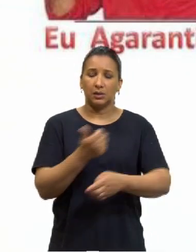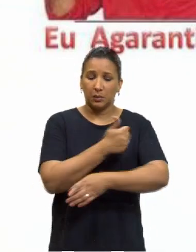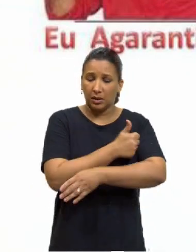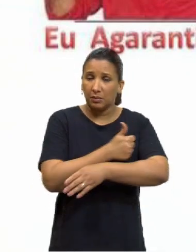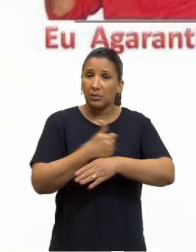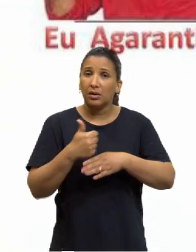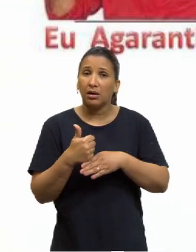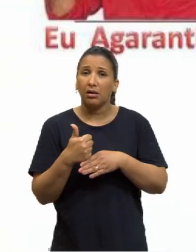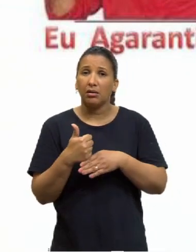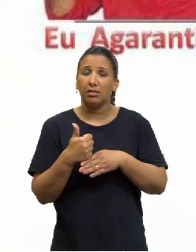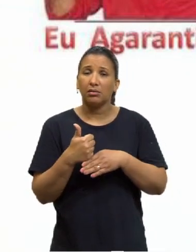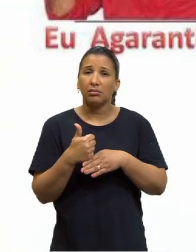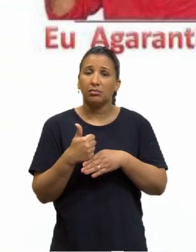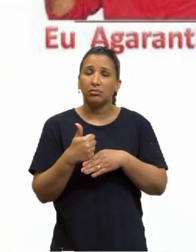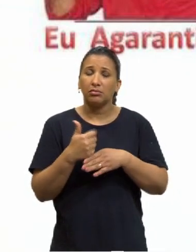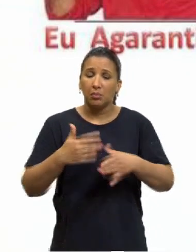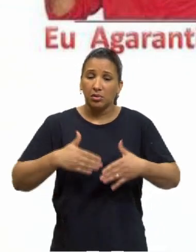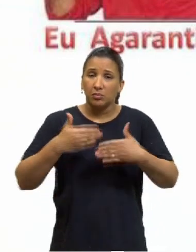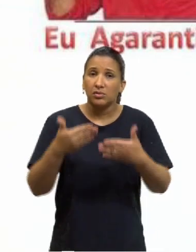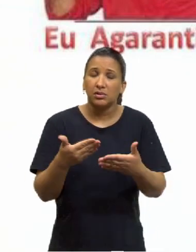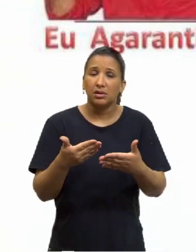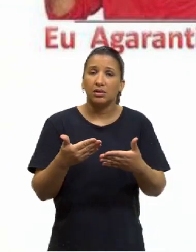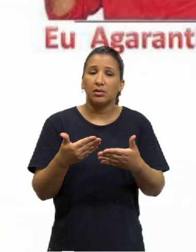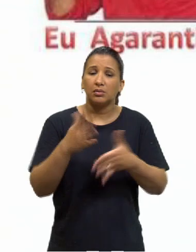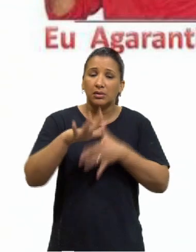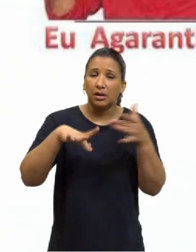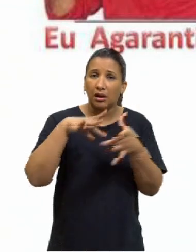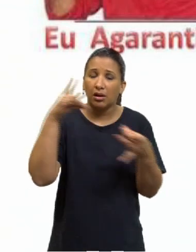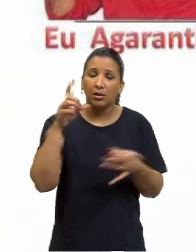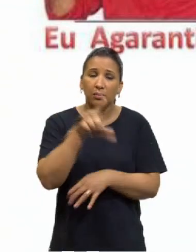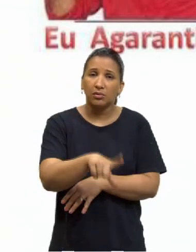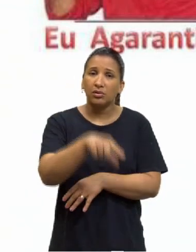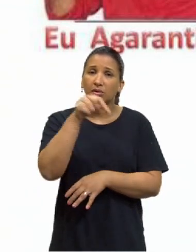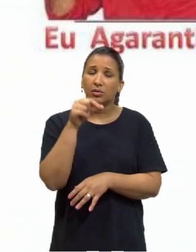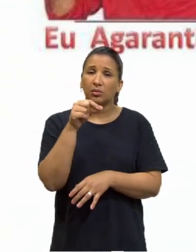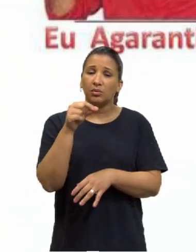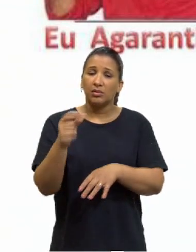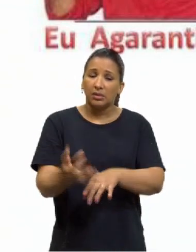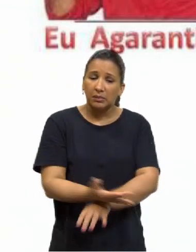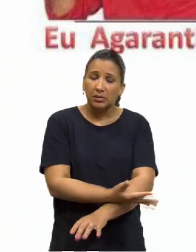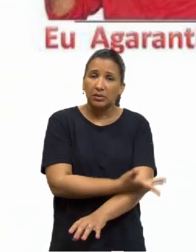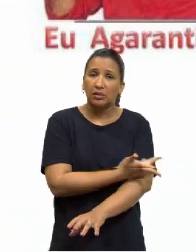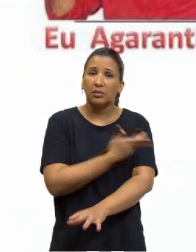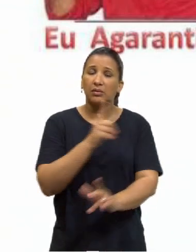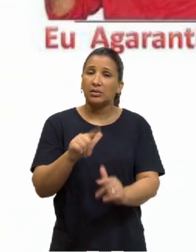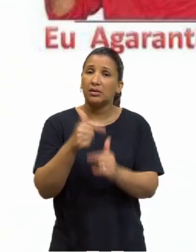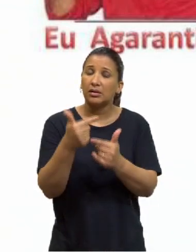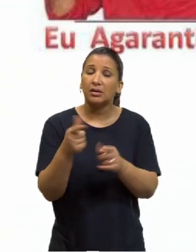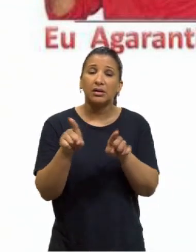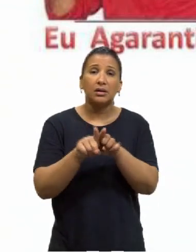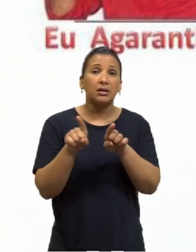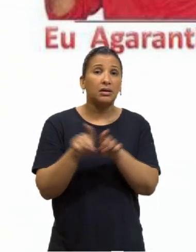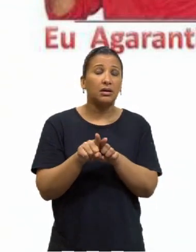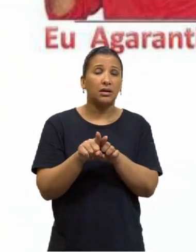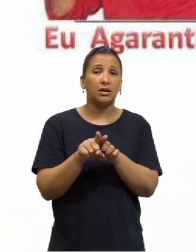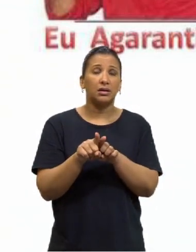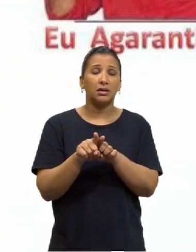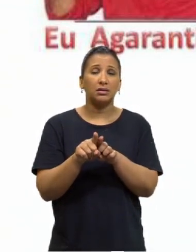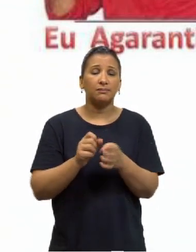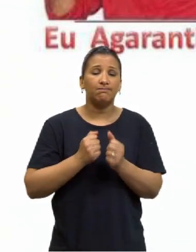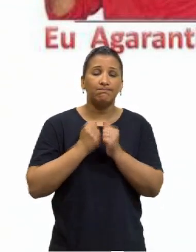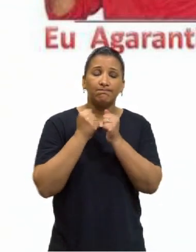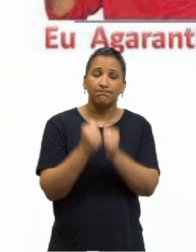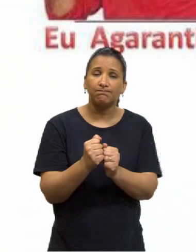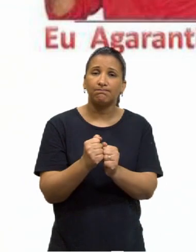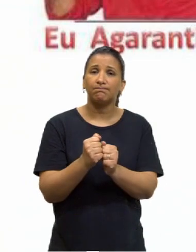disposição da alma relacionada com a escolha de ações e emoções, disposição esta consistente